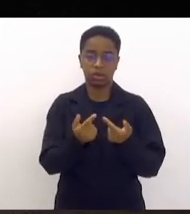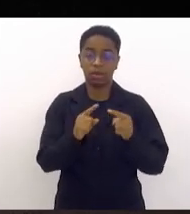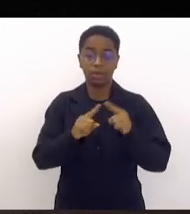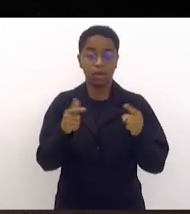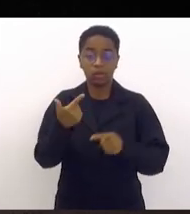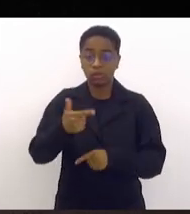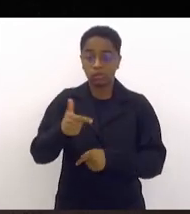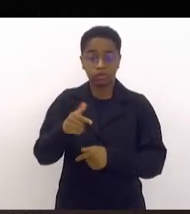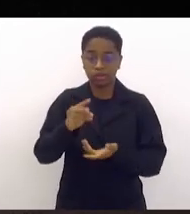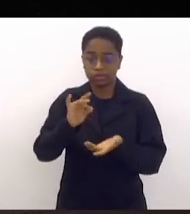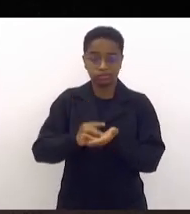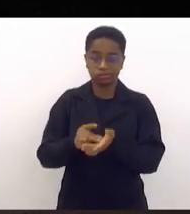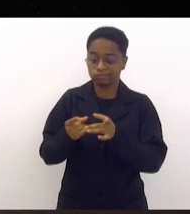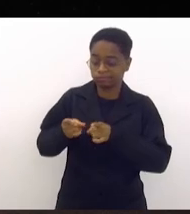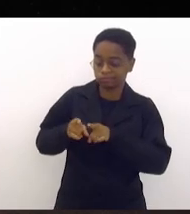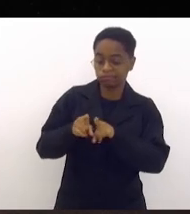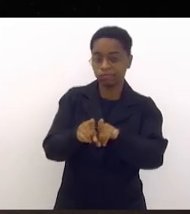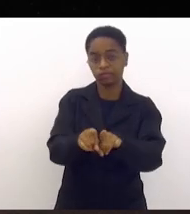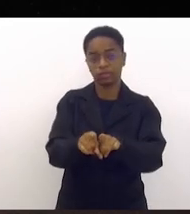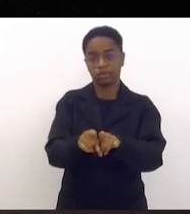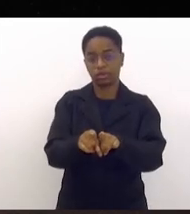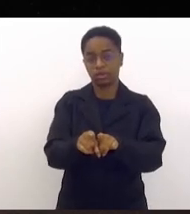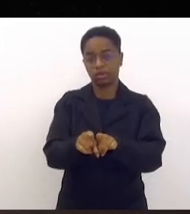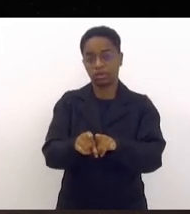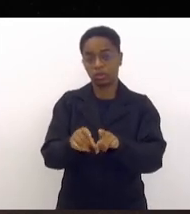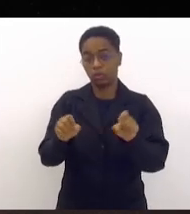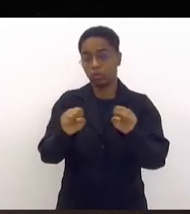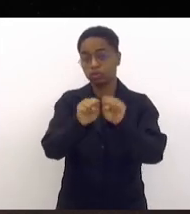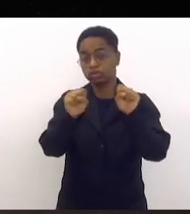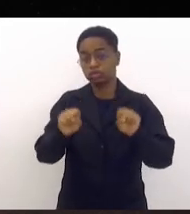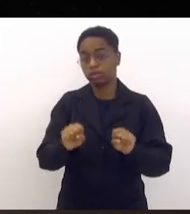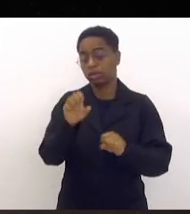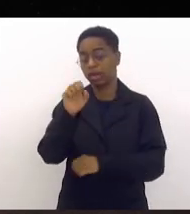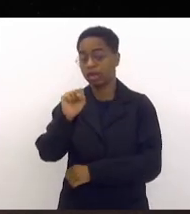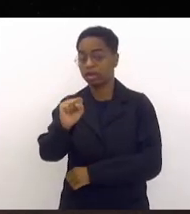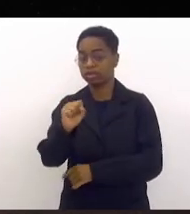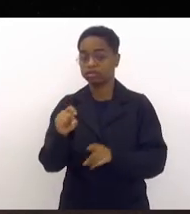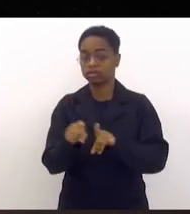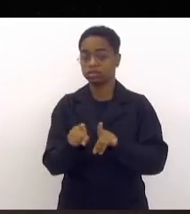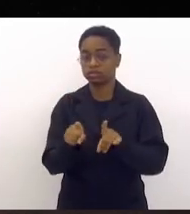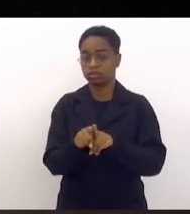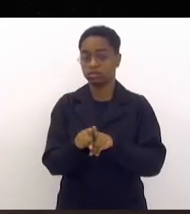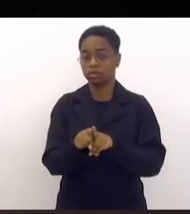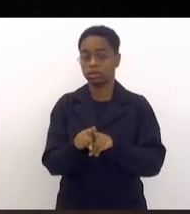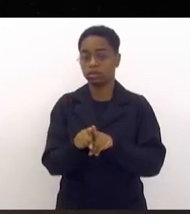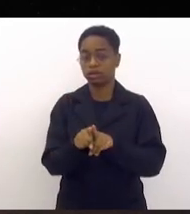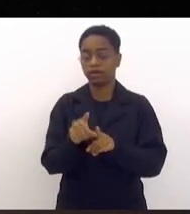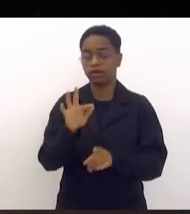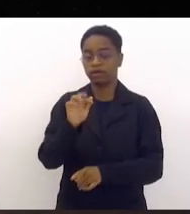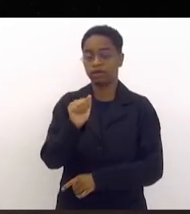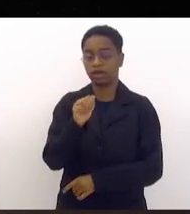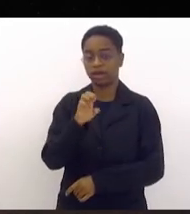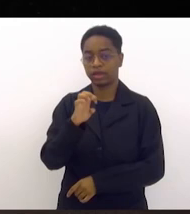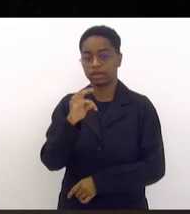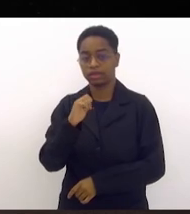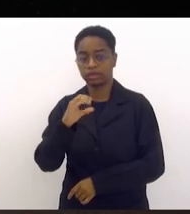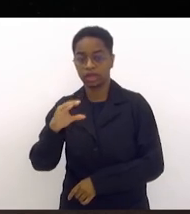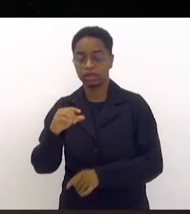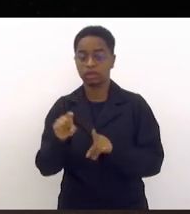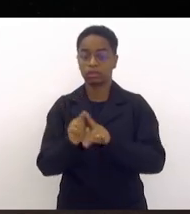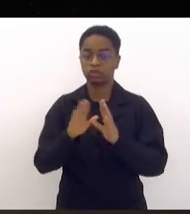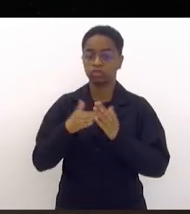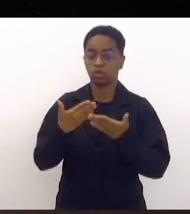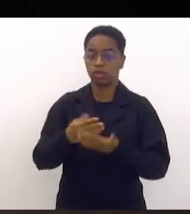de maneira concomitante o sistema S, as nossas FAETECs, as nossas escolas